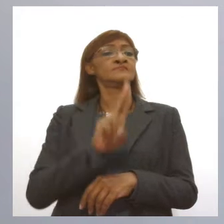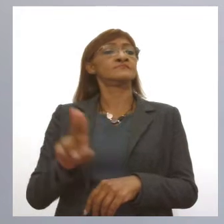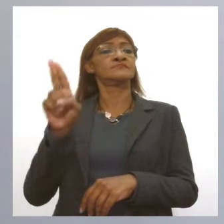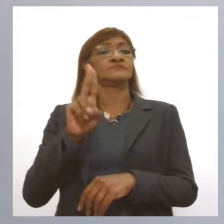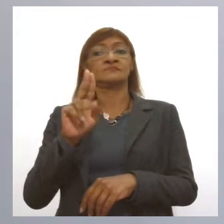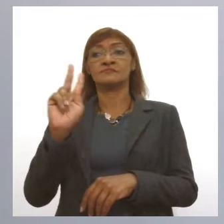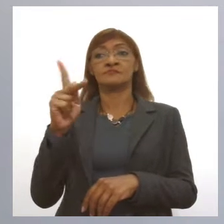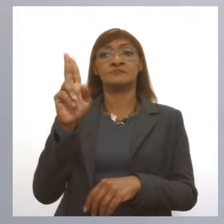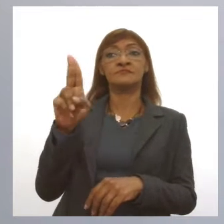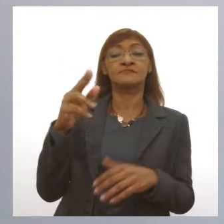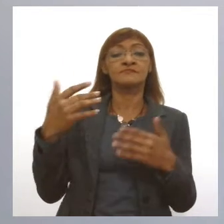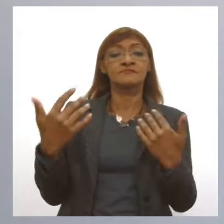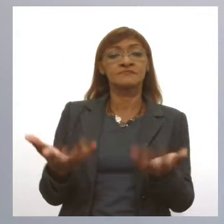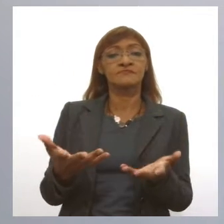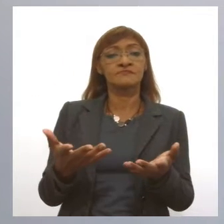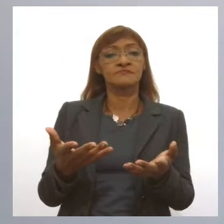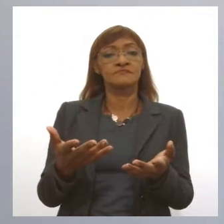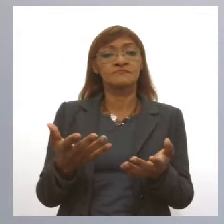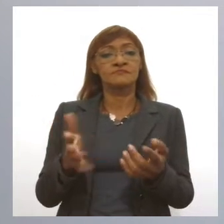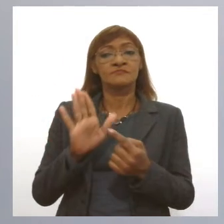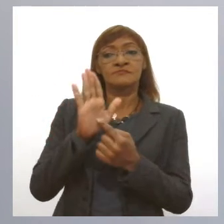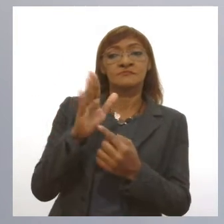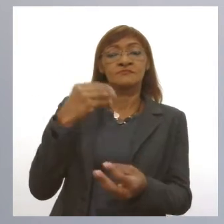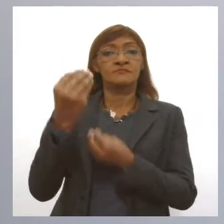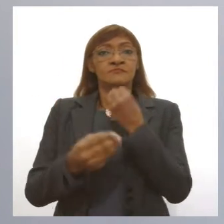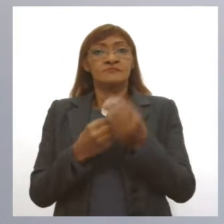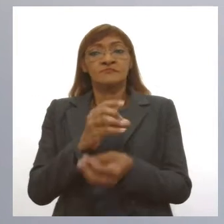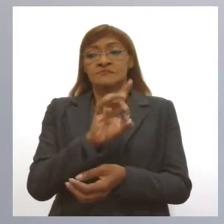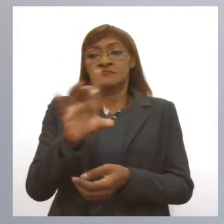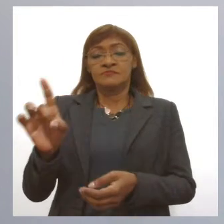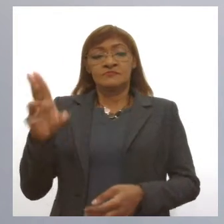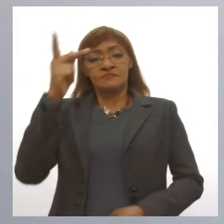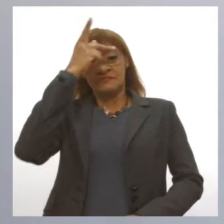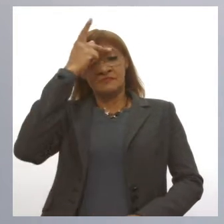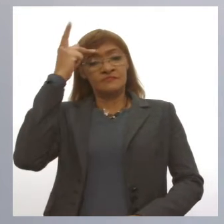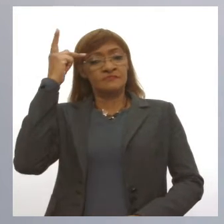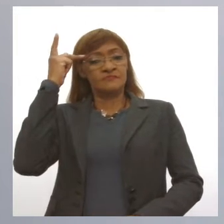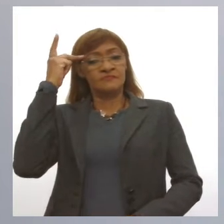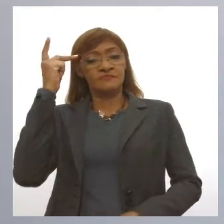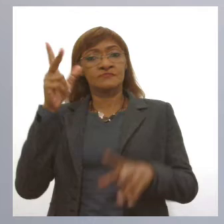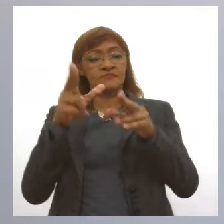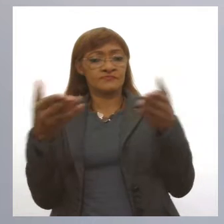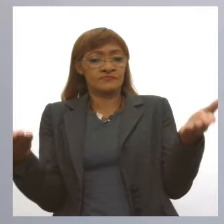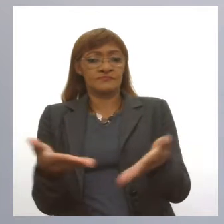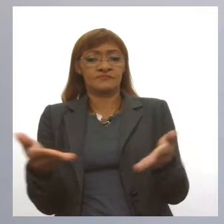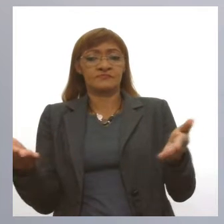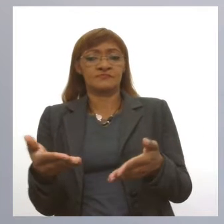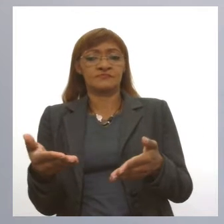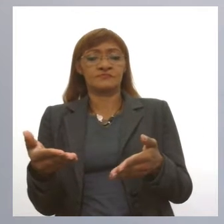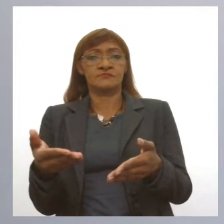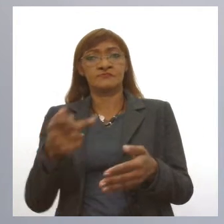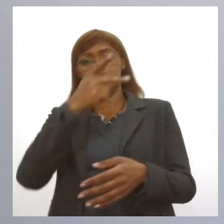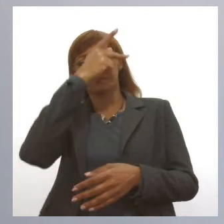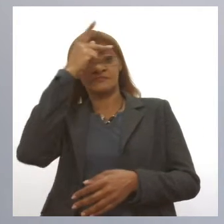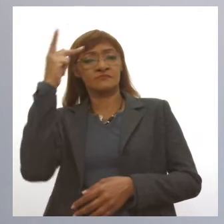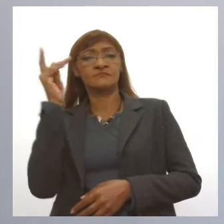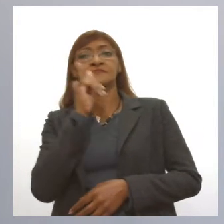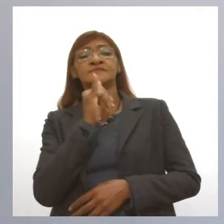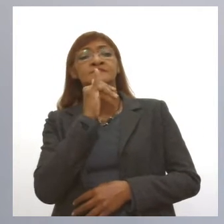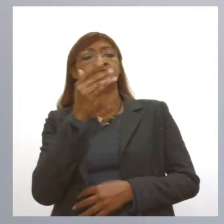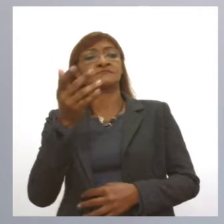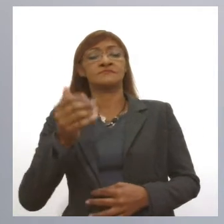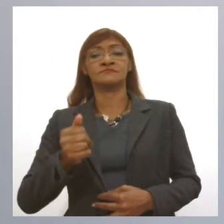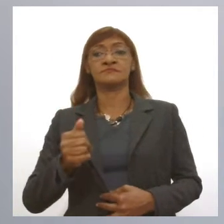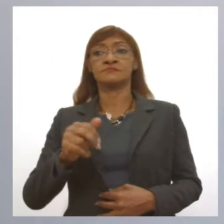Avaliar a resposta celular das pessoas. E nós estamos fazendo agora das pessoas que estão sendo vacinadas, por exemplo. Ou que